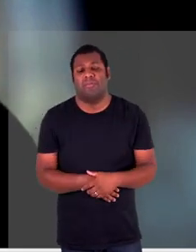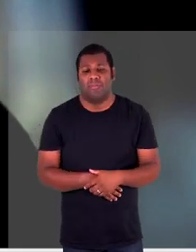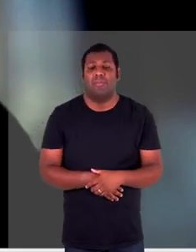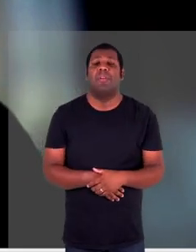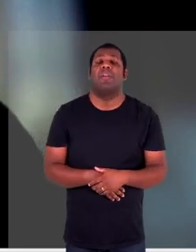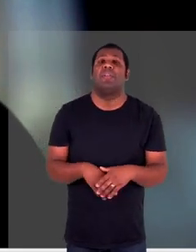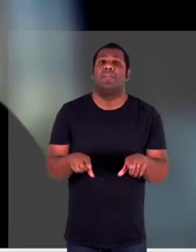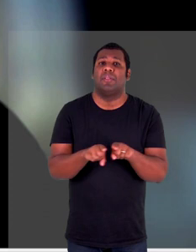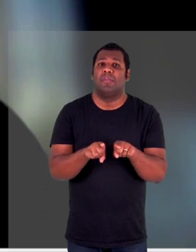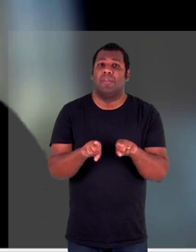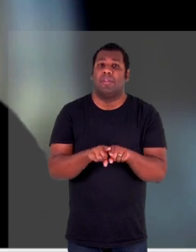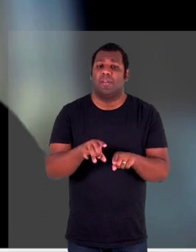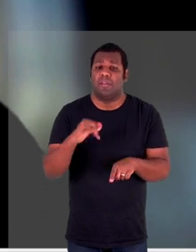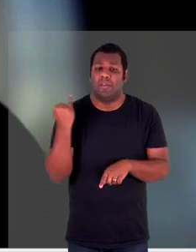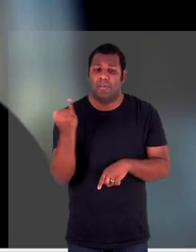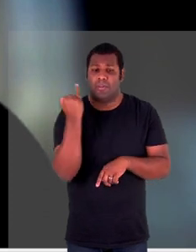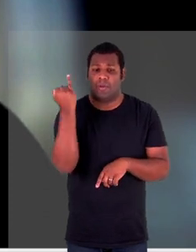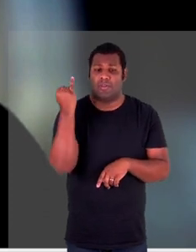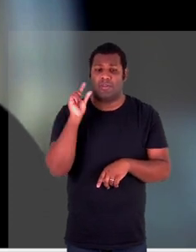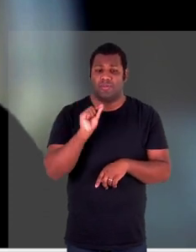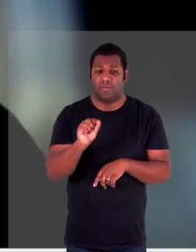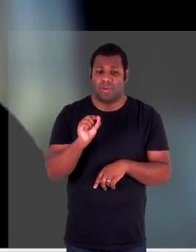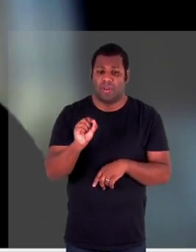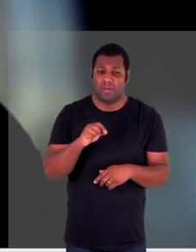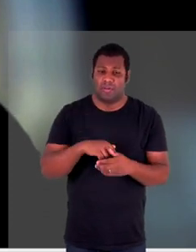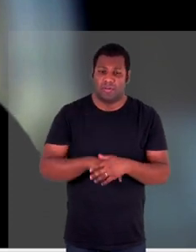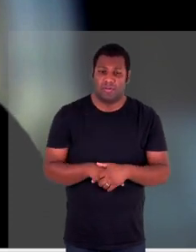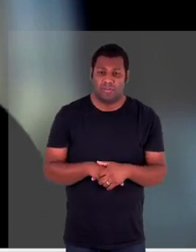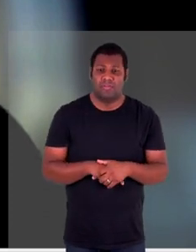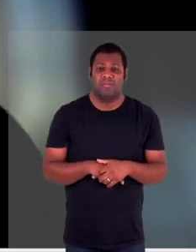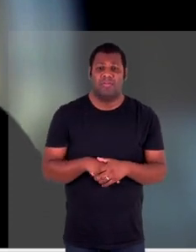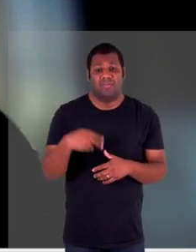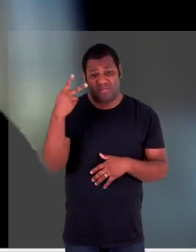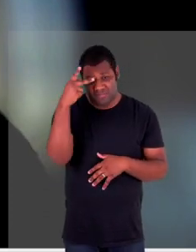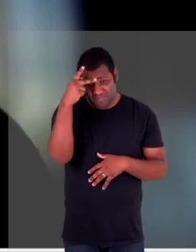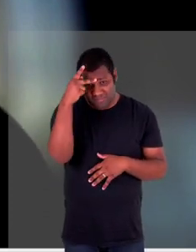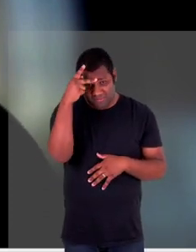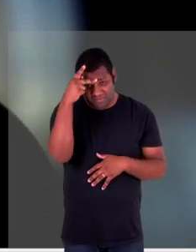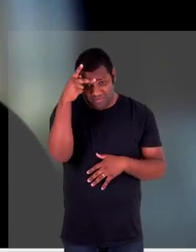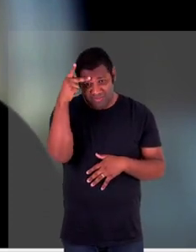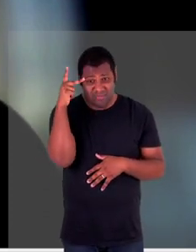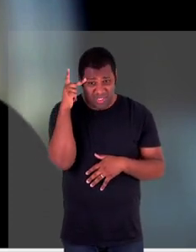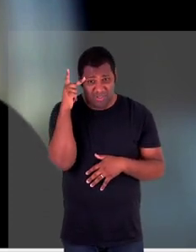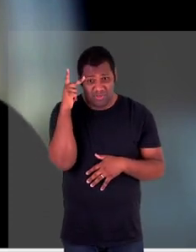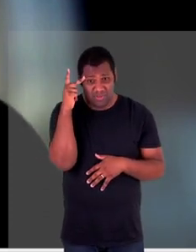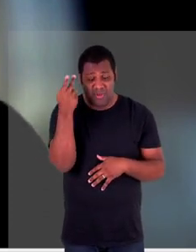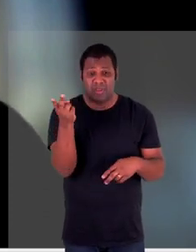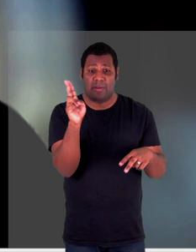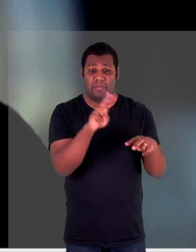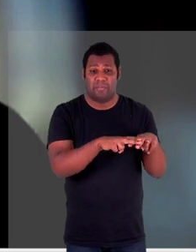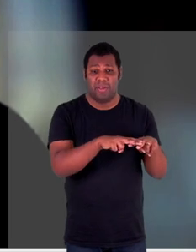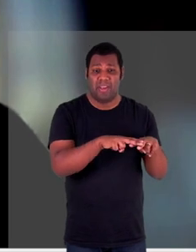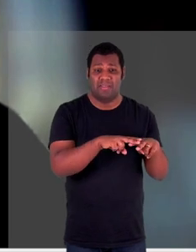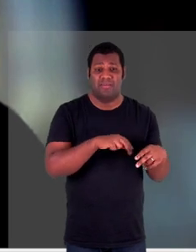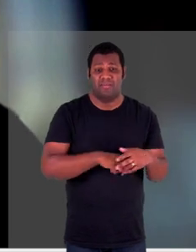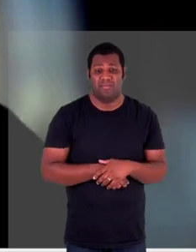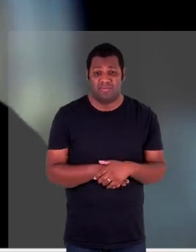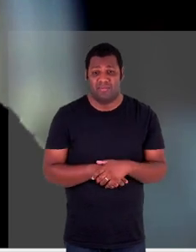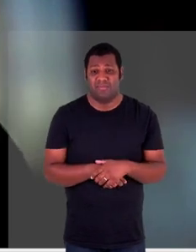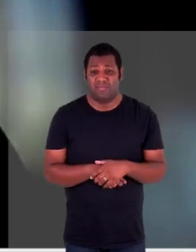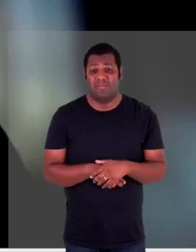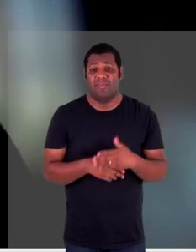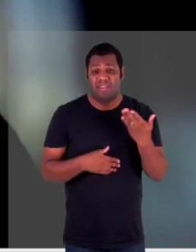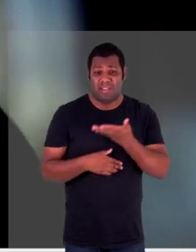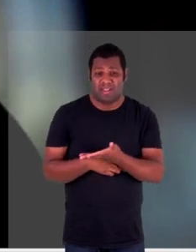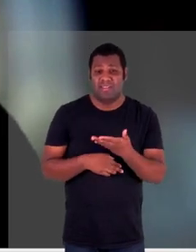ponto muito importante que eu sempre gosto de trazer que são os prisioneiros de guerra que muitas vezes o direito